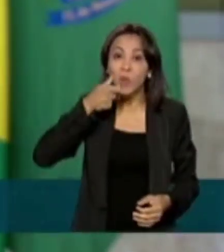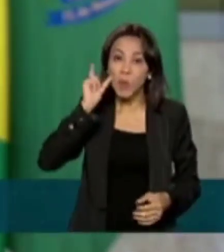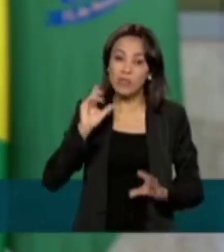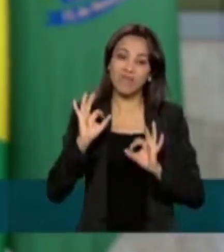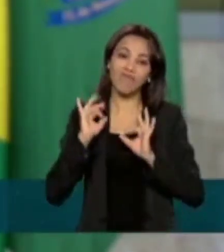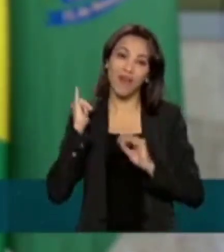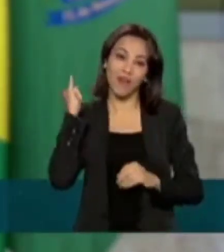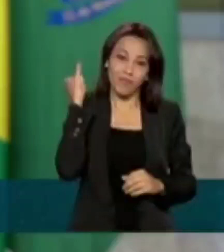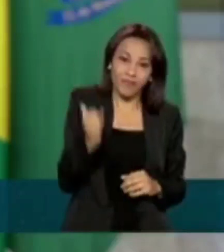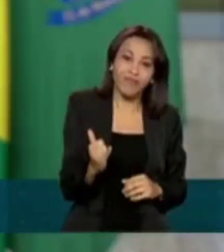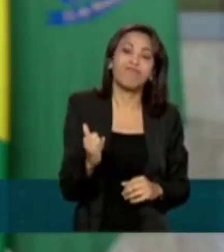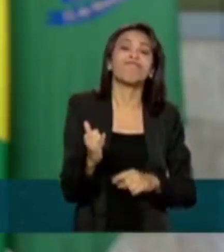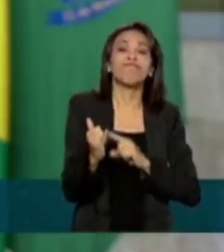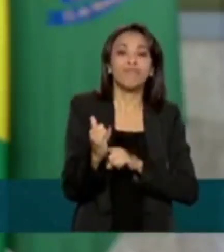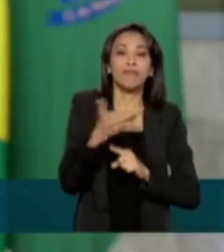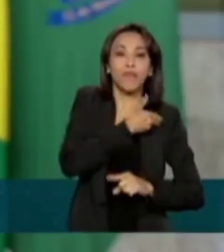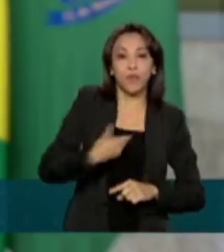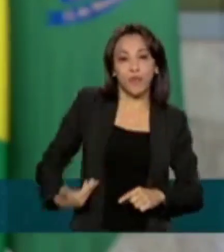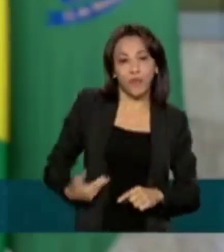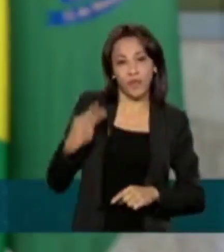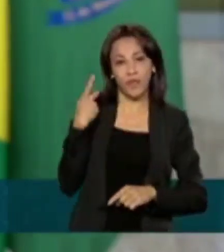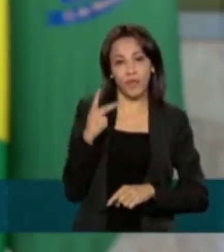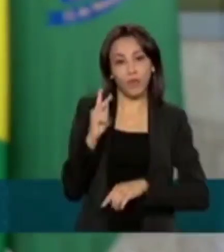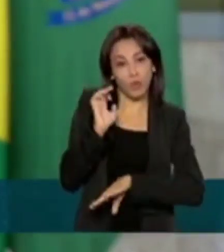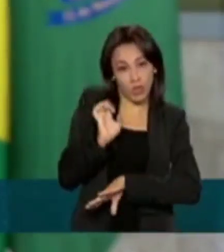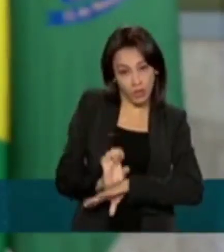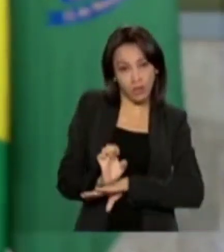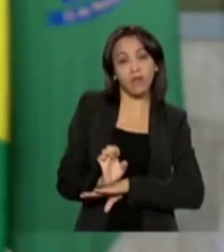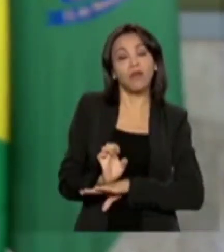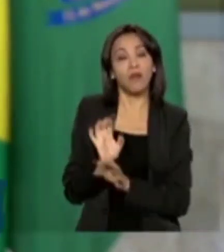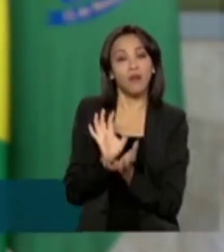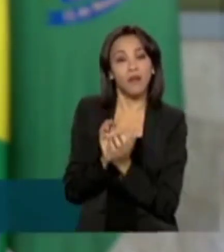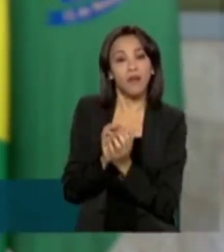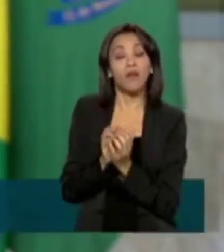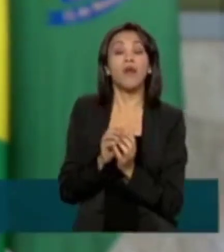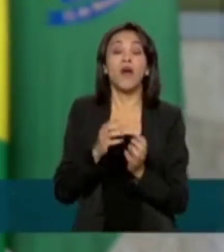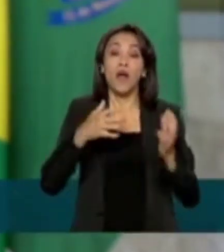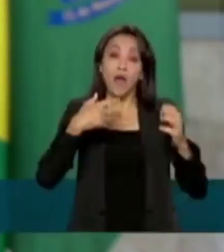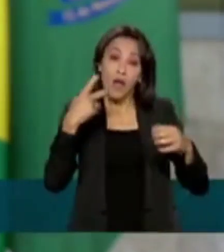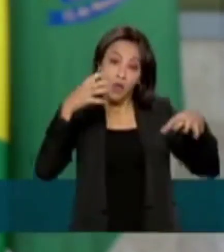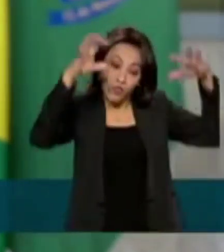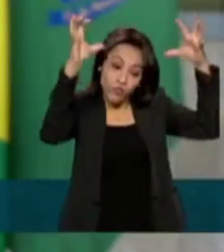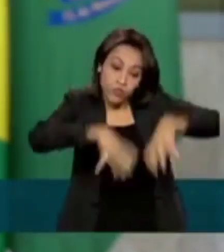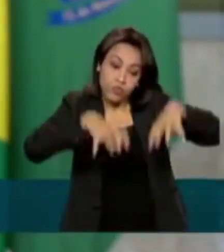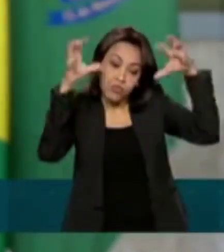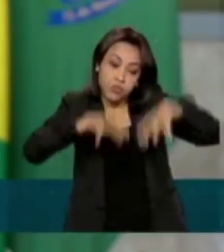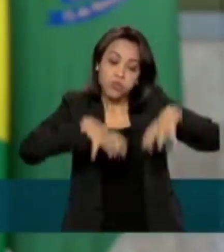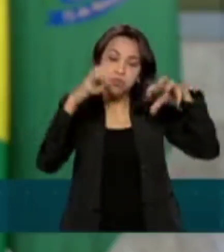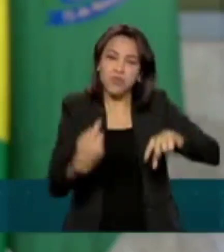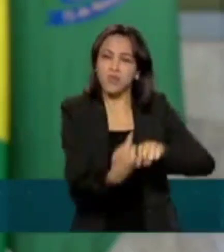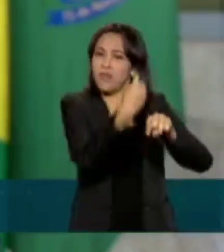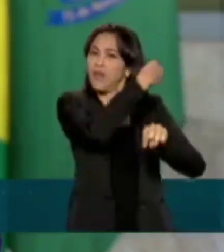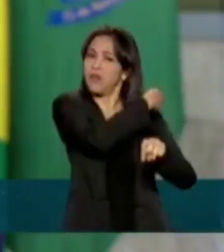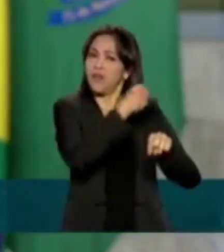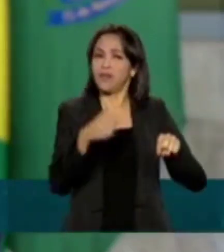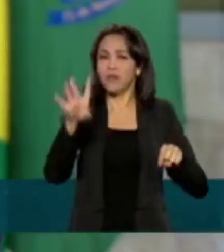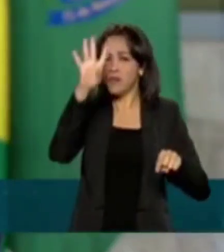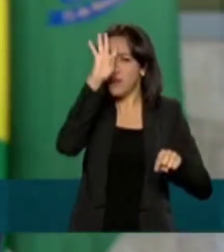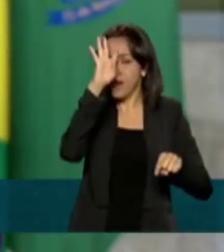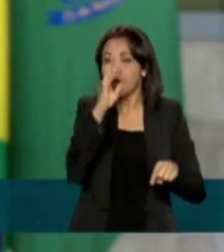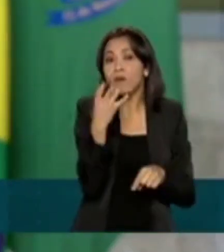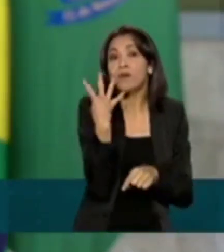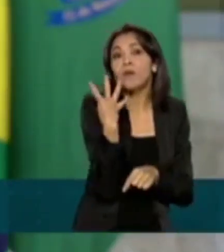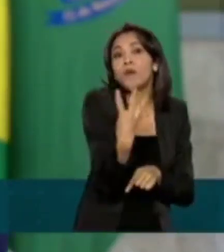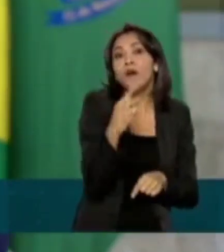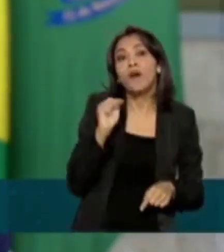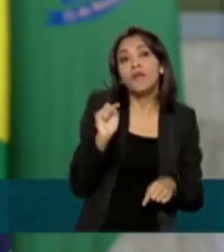pelo governo do estado. E como você disse, as chuvas afetam a região desde a última quarta-feira. Quase 4 mil